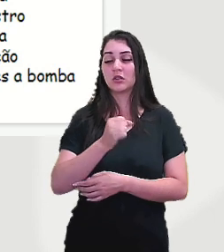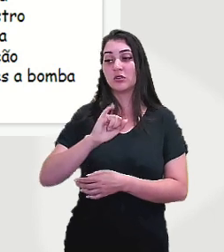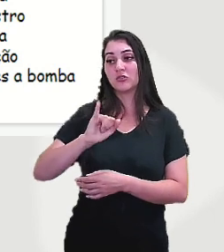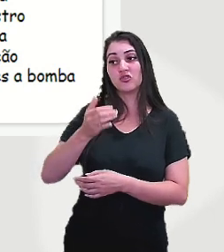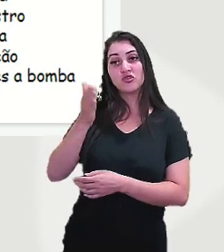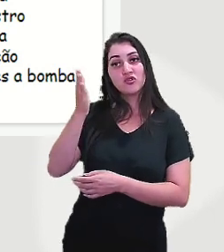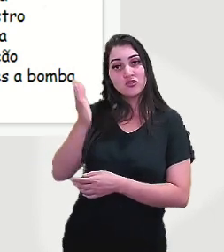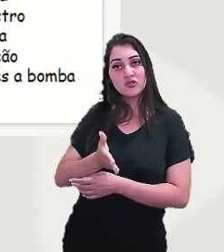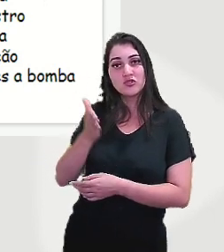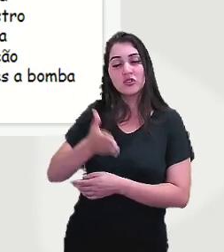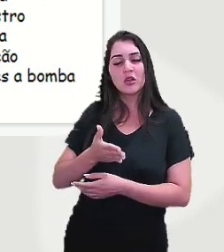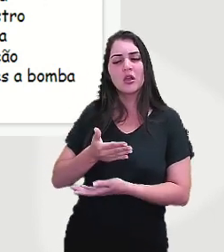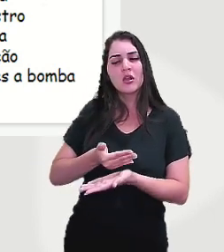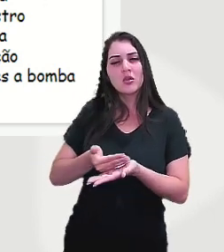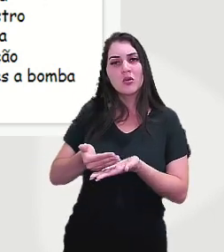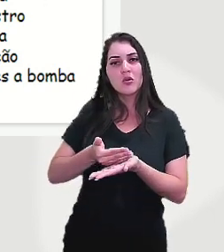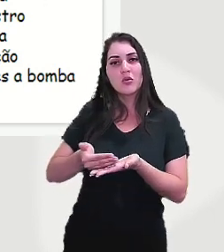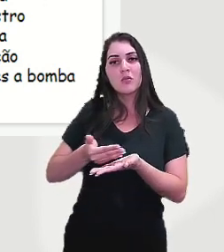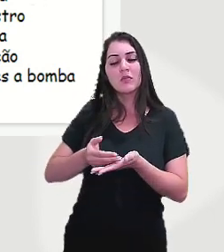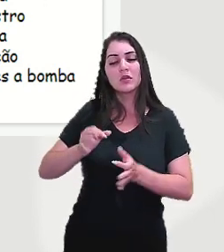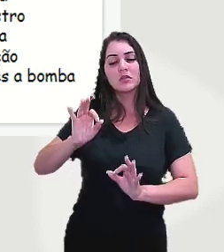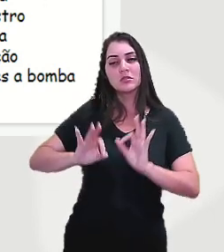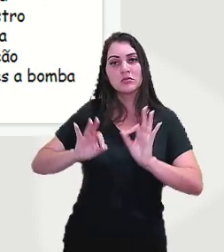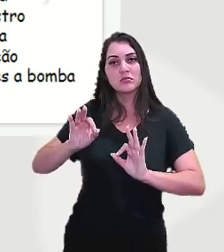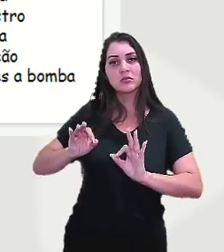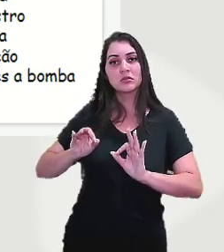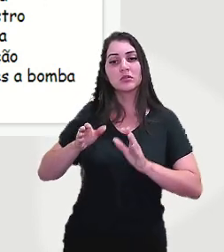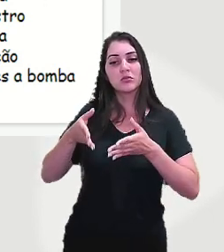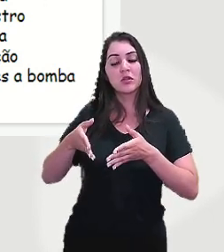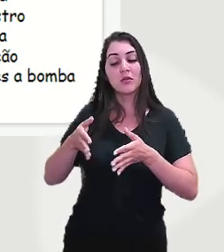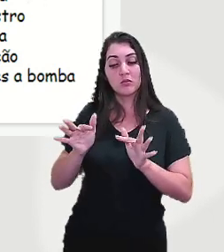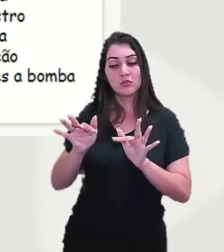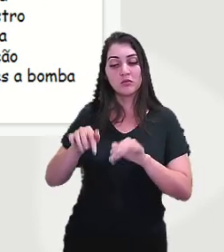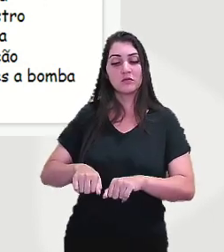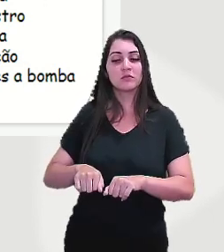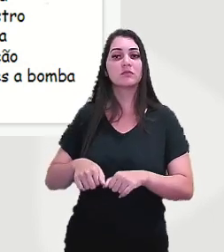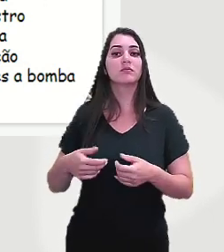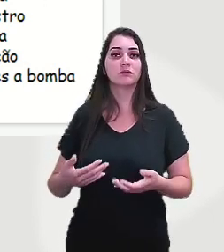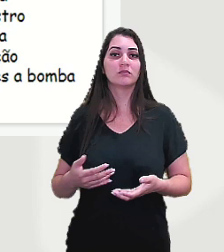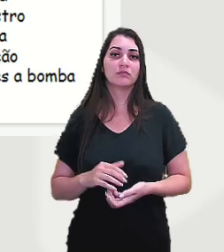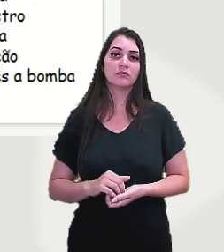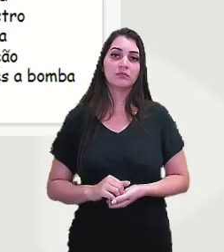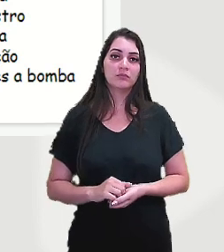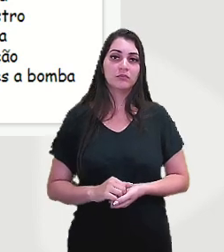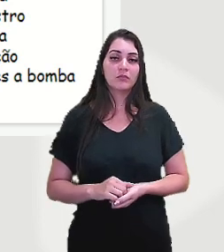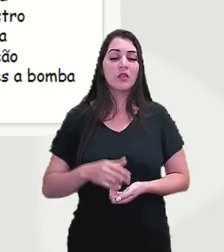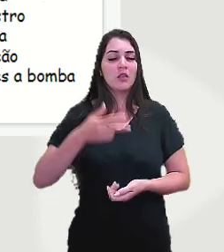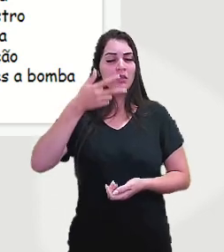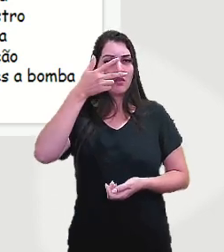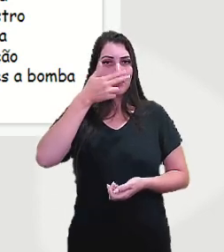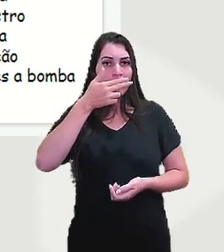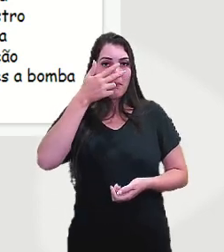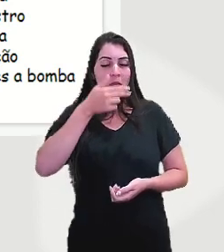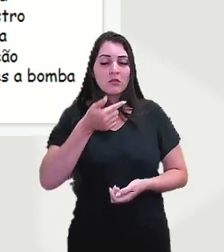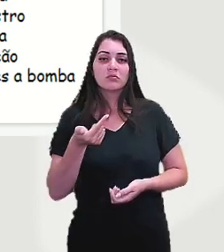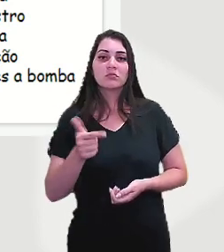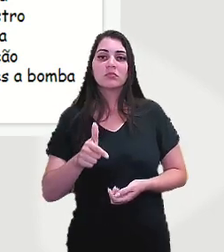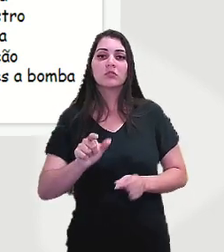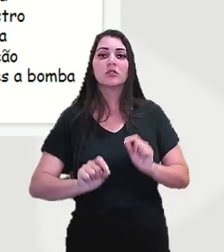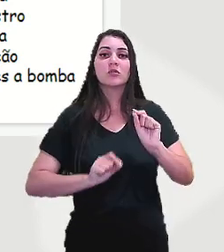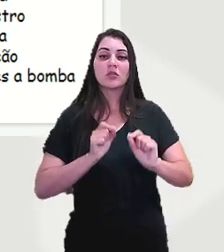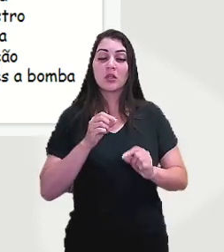organização política para o seu fim e, assim, mesmo não havendo